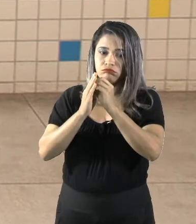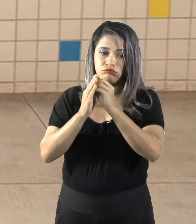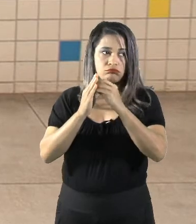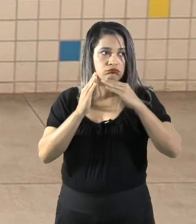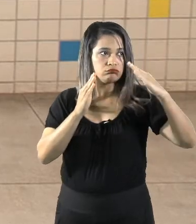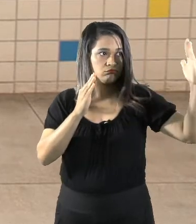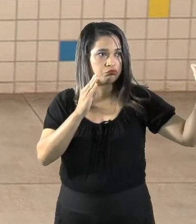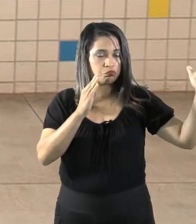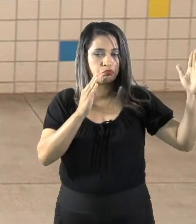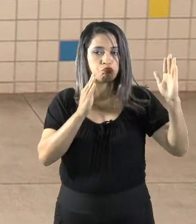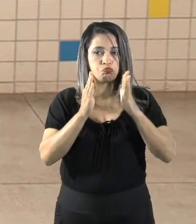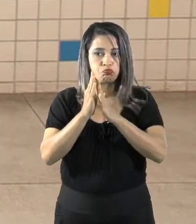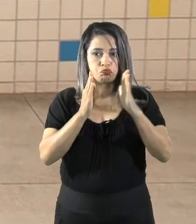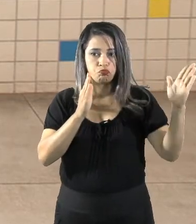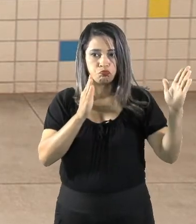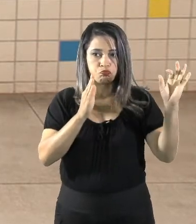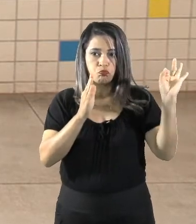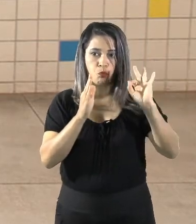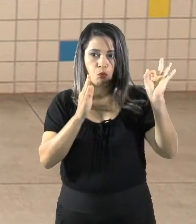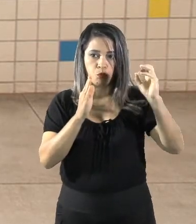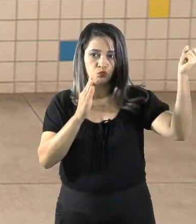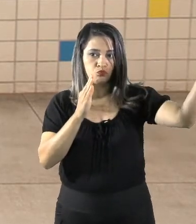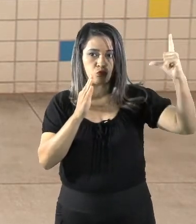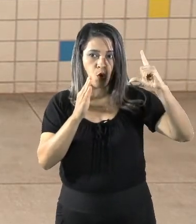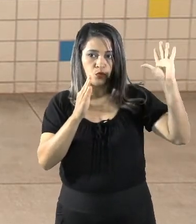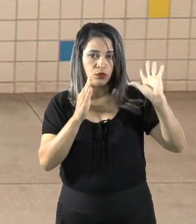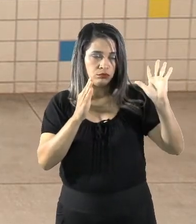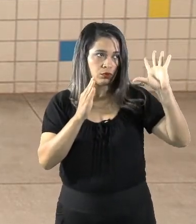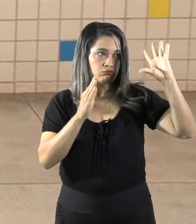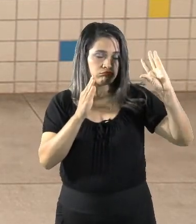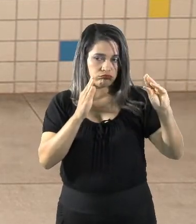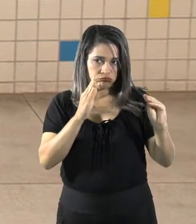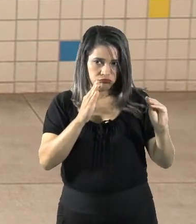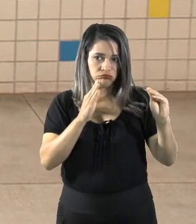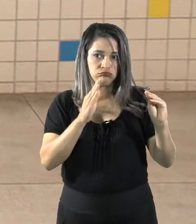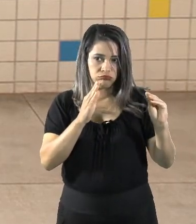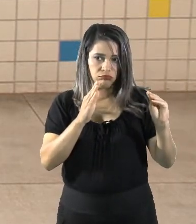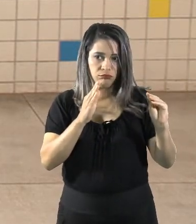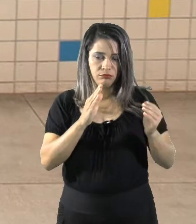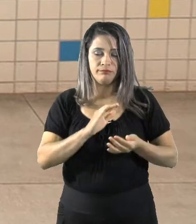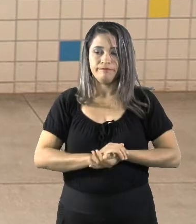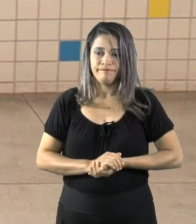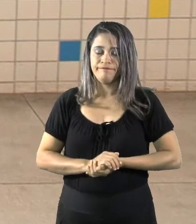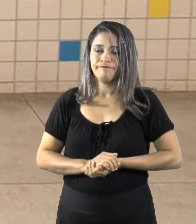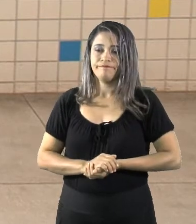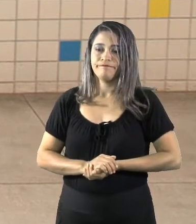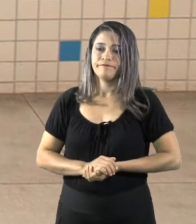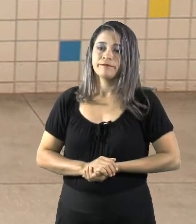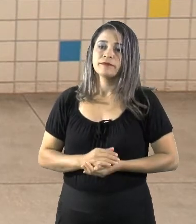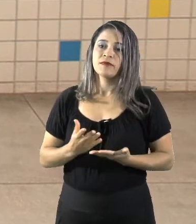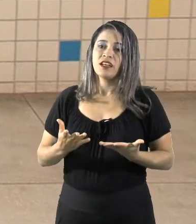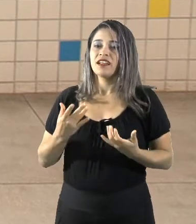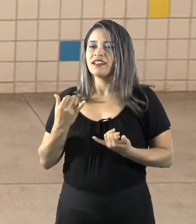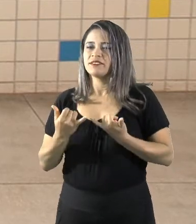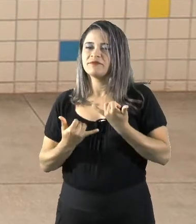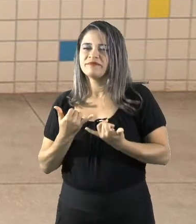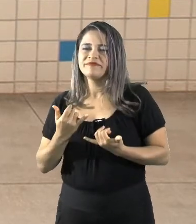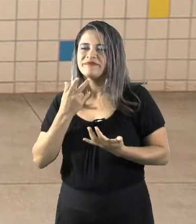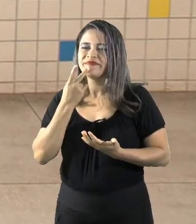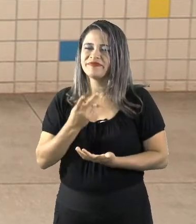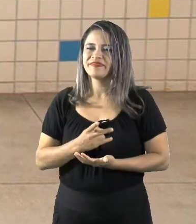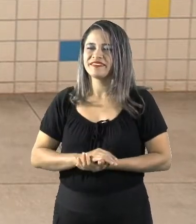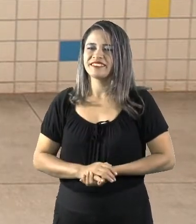virado para a direção do Sol. Então, essas outras 12 horas vão ser de noite. Por isso que a gente brinca, quem